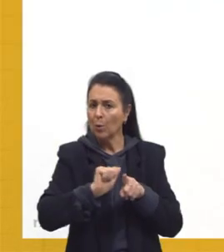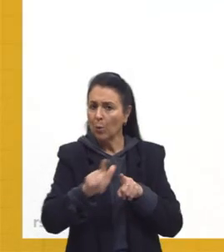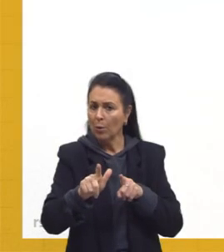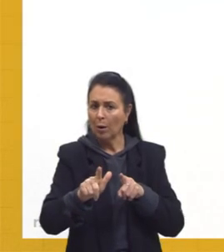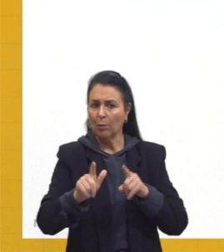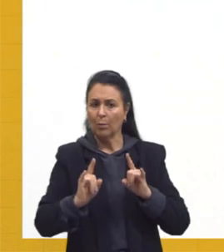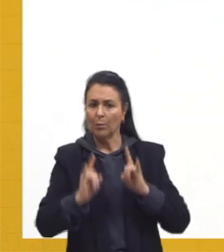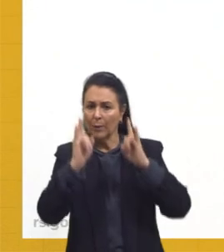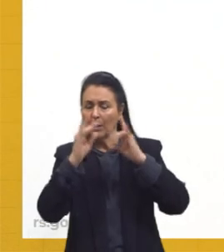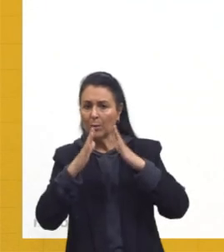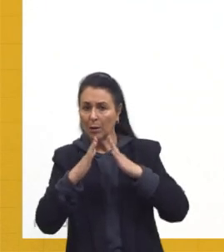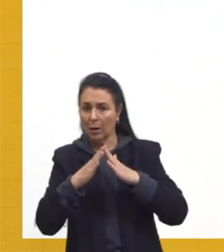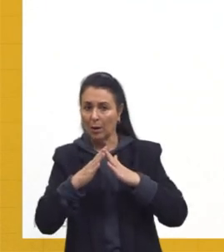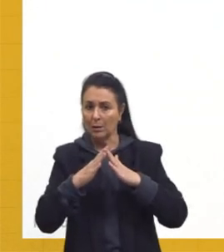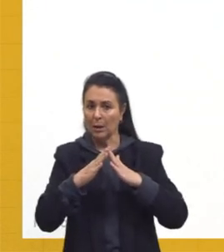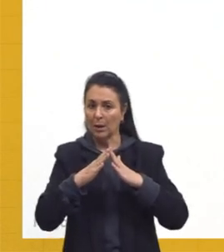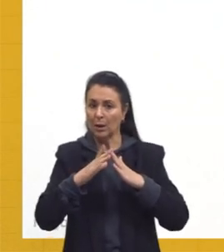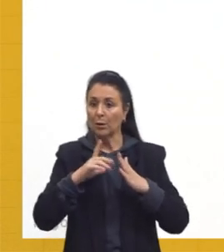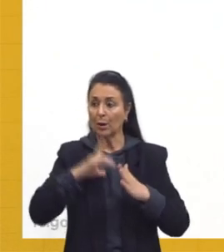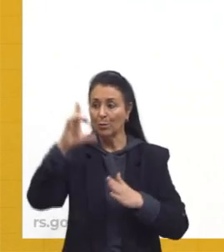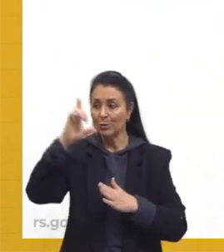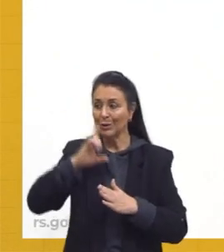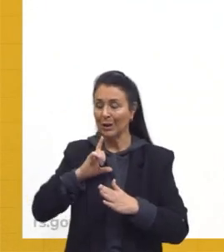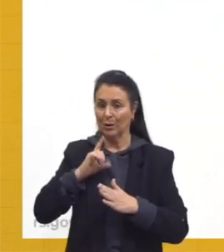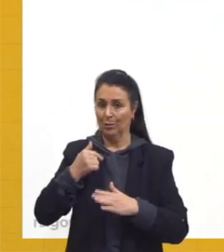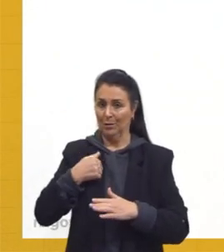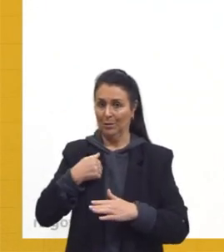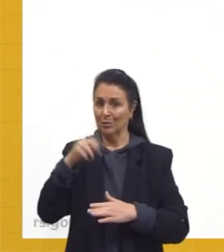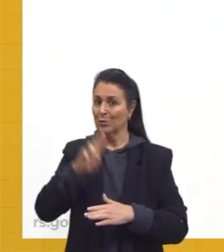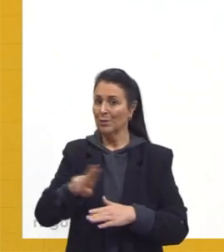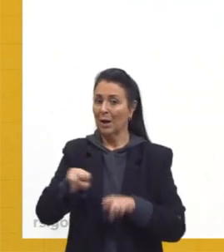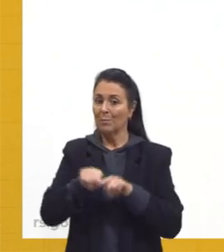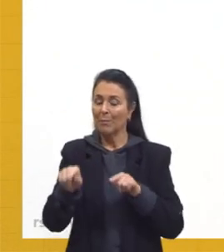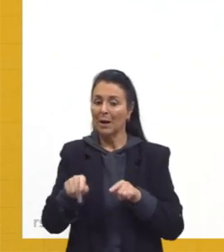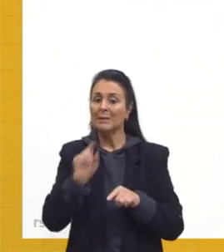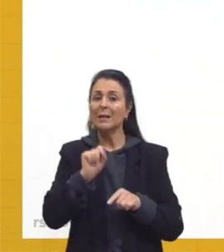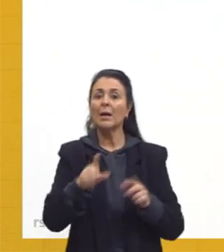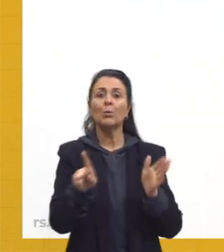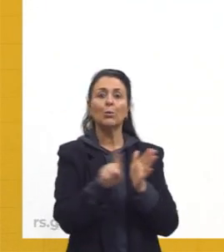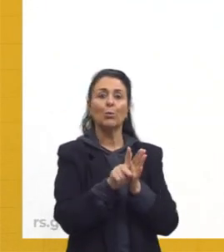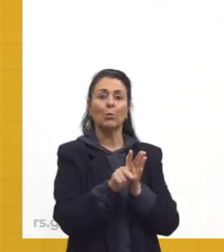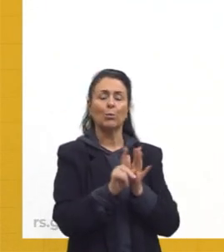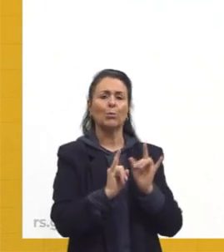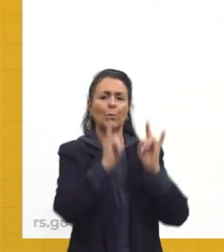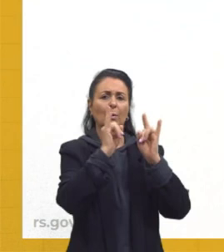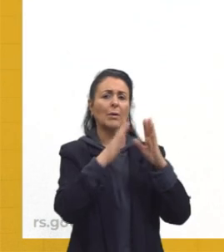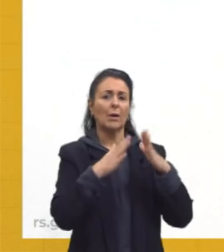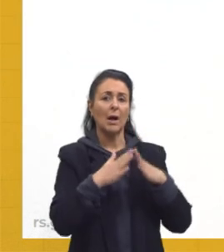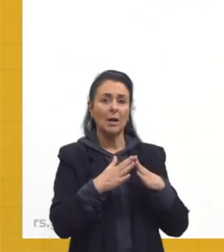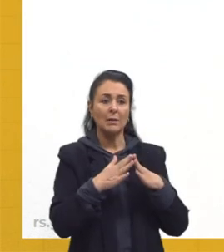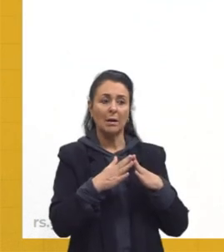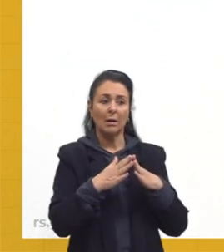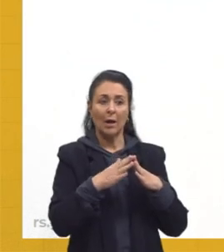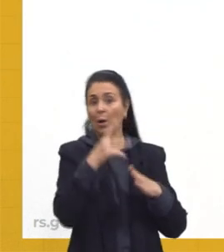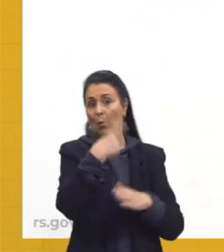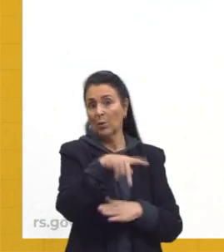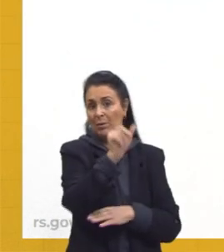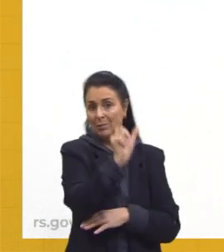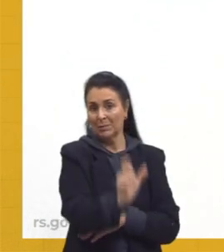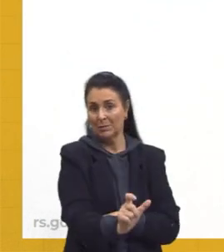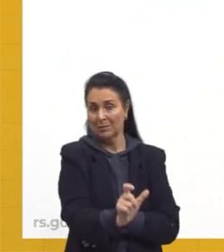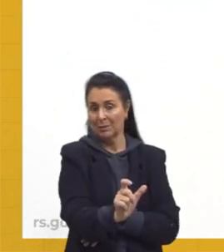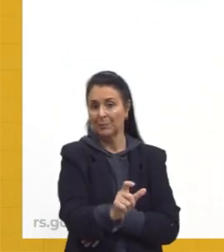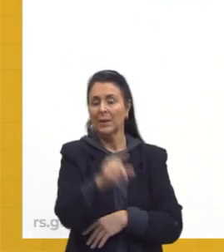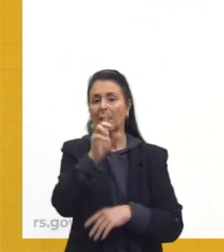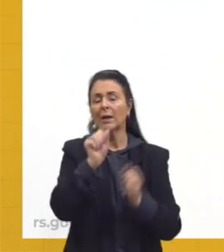eu tenho o direito desse imóvel, mas a posse desse imóvel está com o locatário, tá? E aí, então, nós temos em